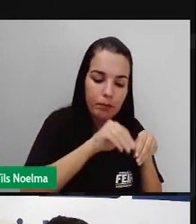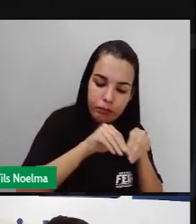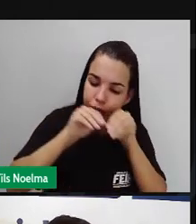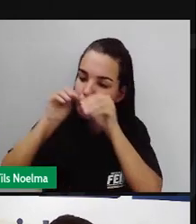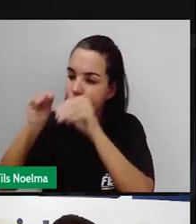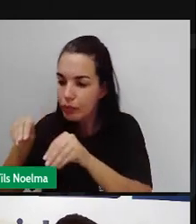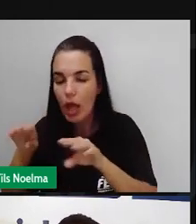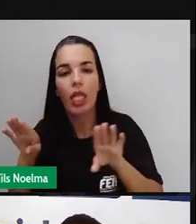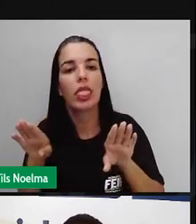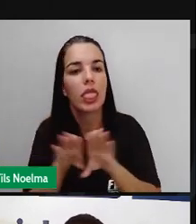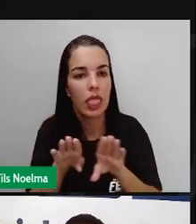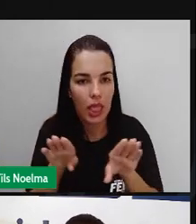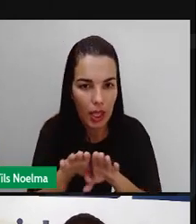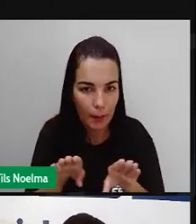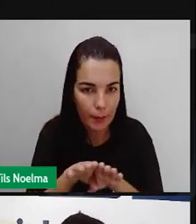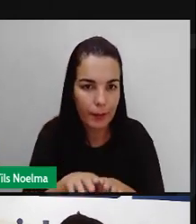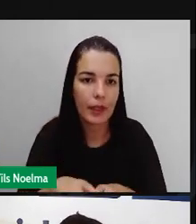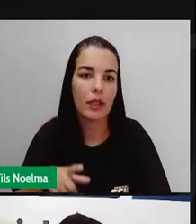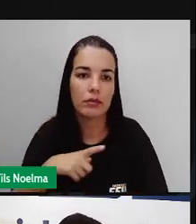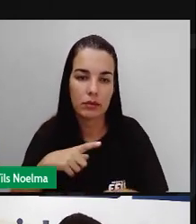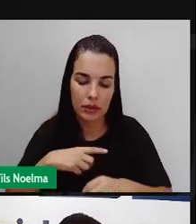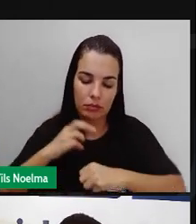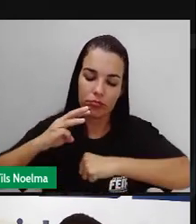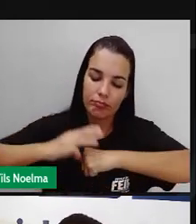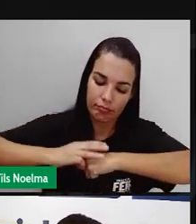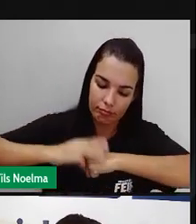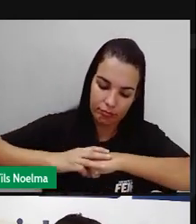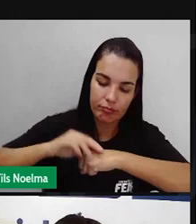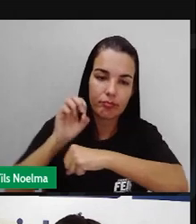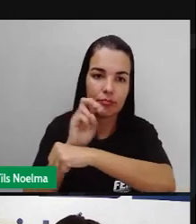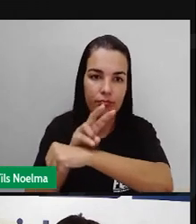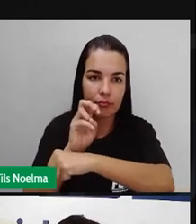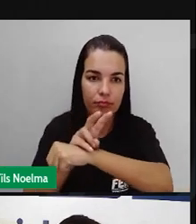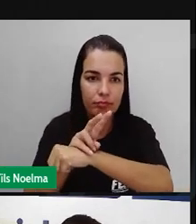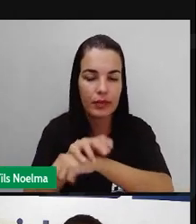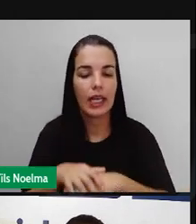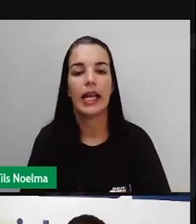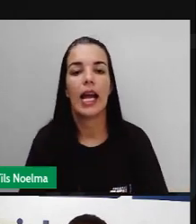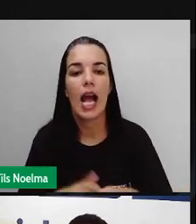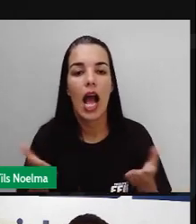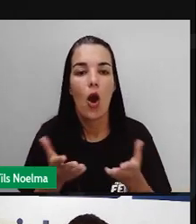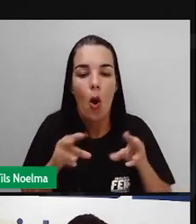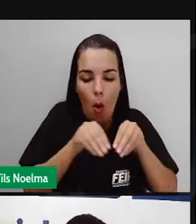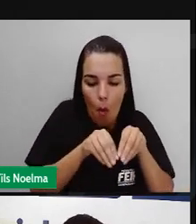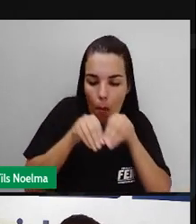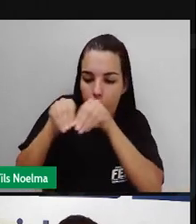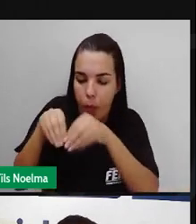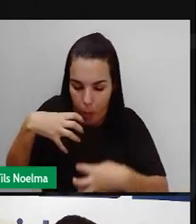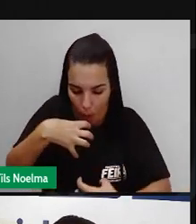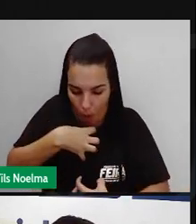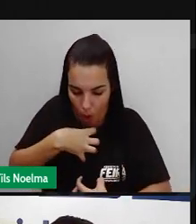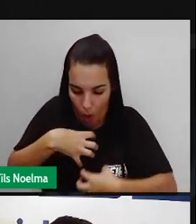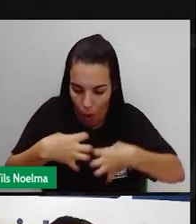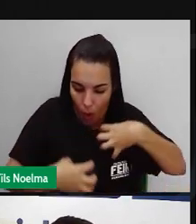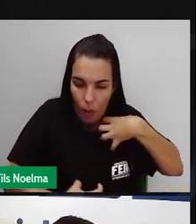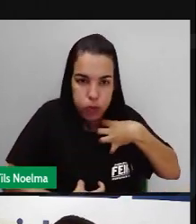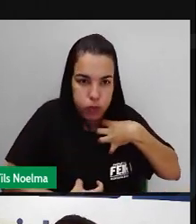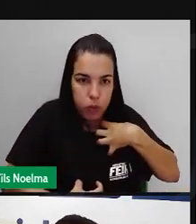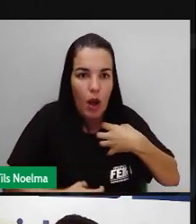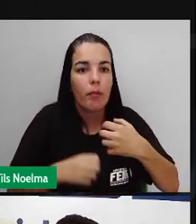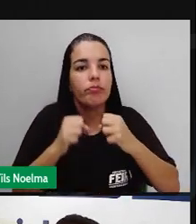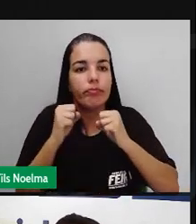que estejam contaminadas aí com a zika. Transplante de órgão também pode acontecer a